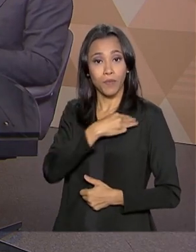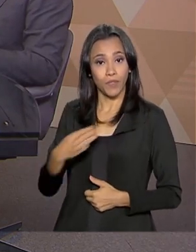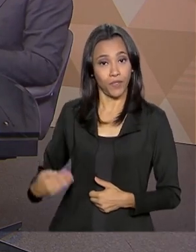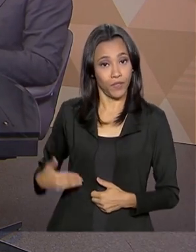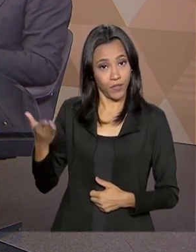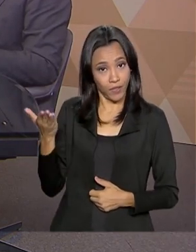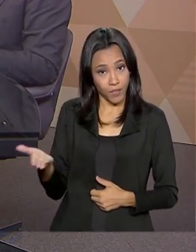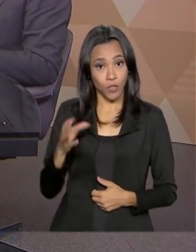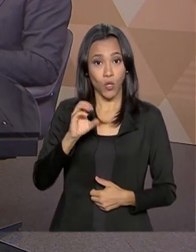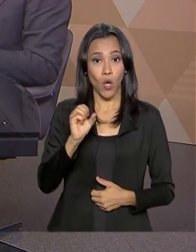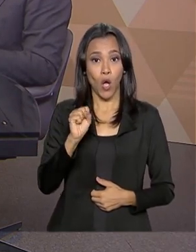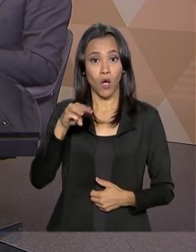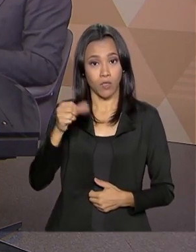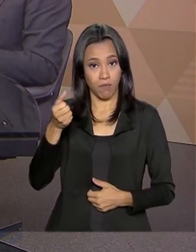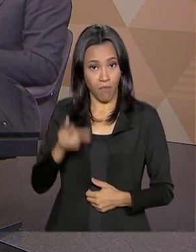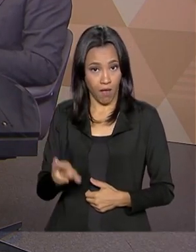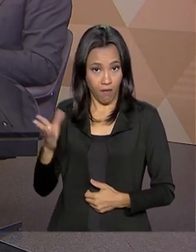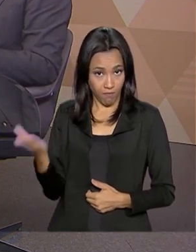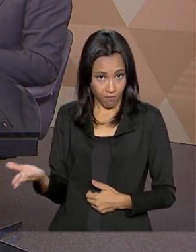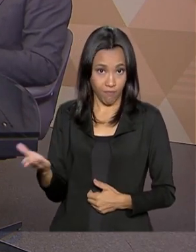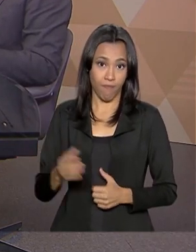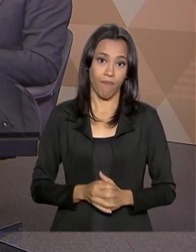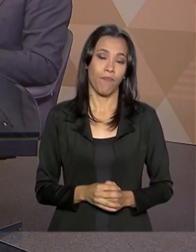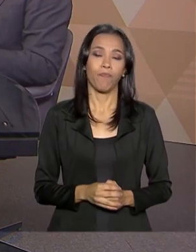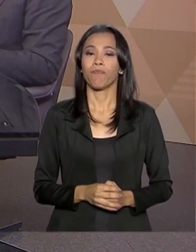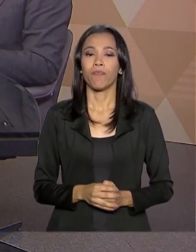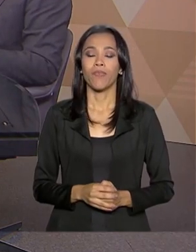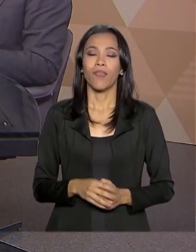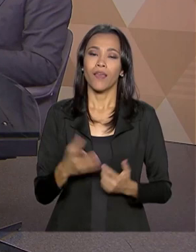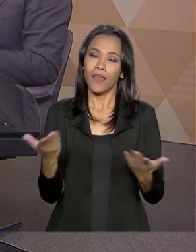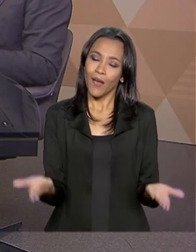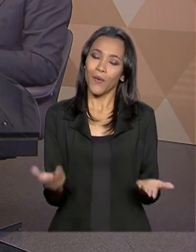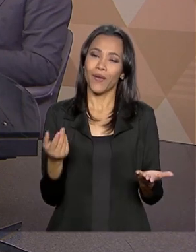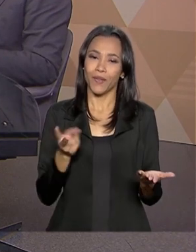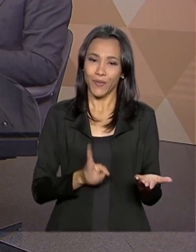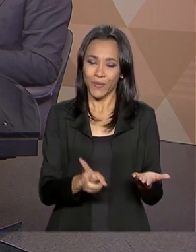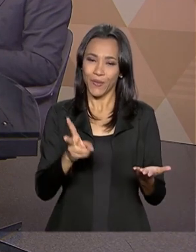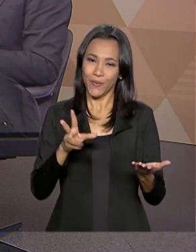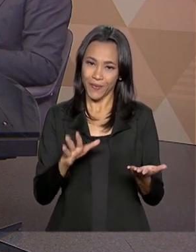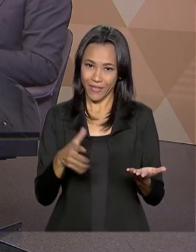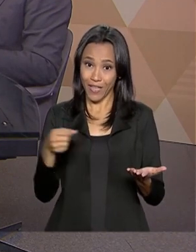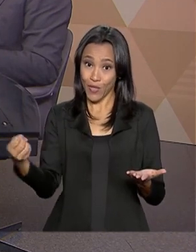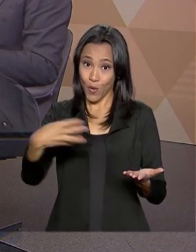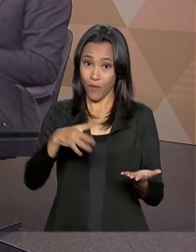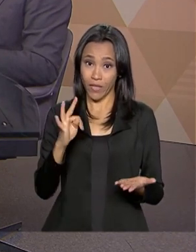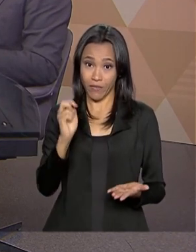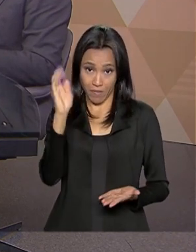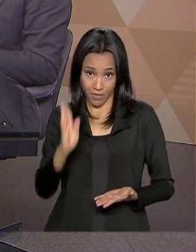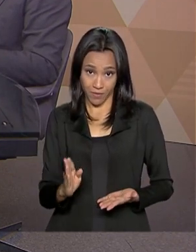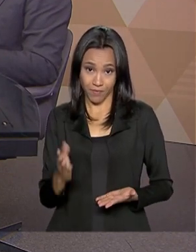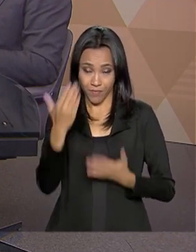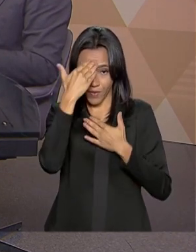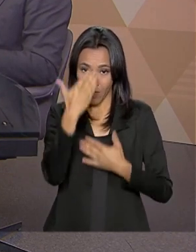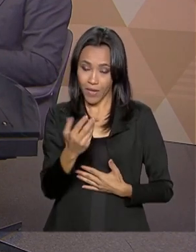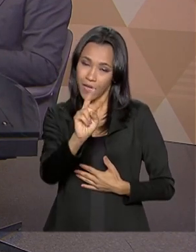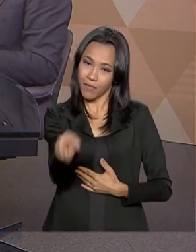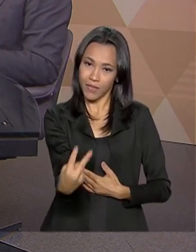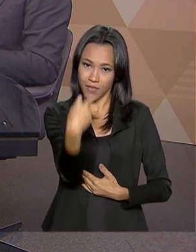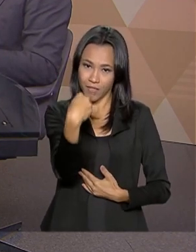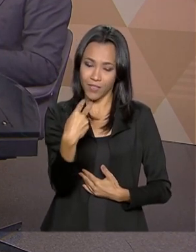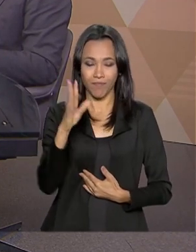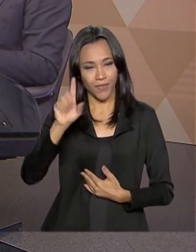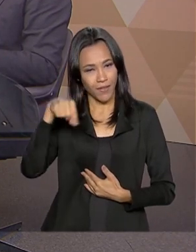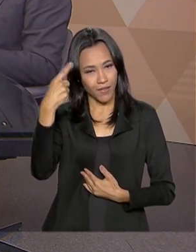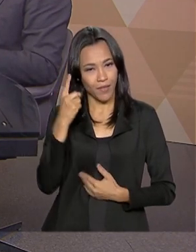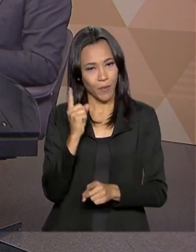Cidadania, Osmar Terra. E o Brasil em Pauta continua aqui na Nova TV Brasil. Obrigado pela companhia